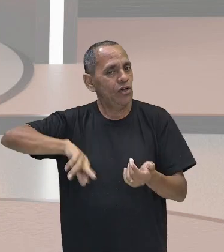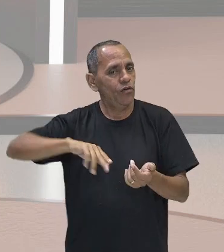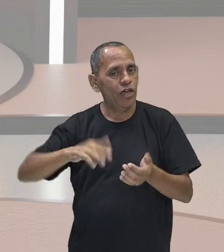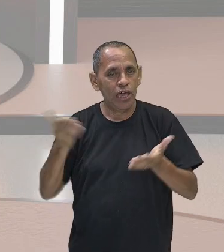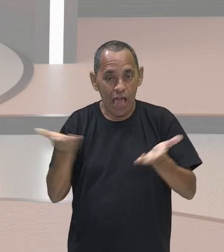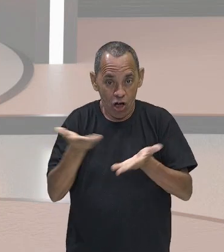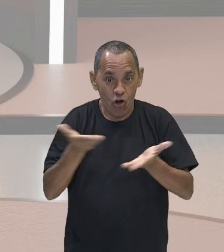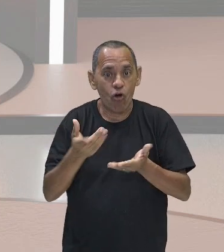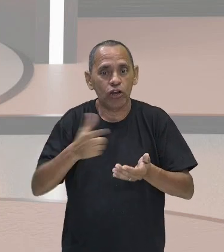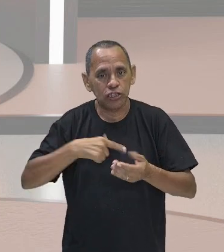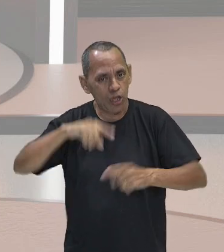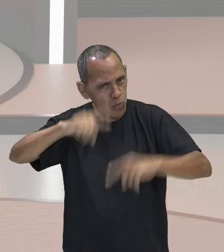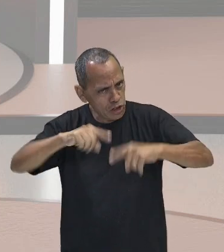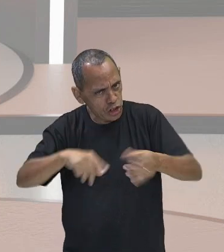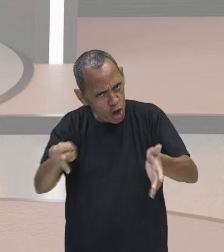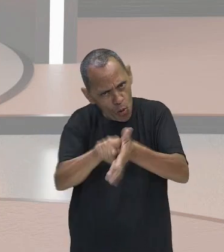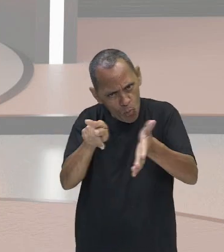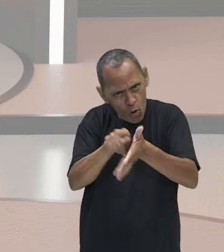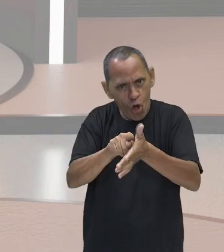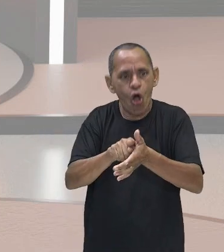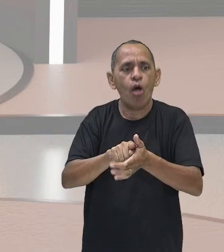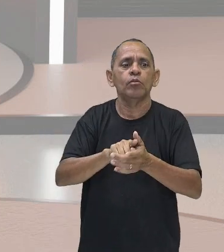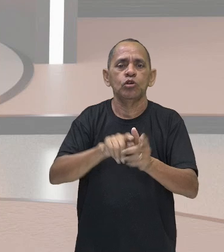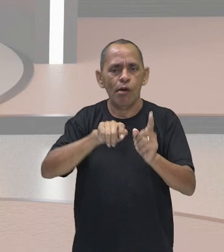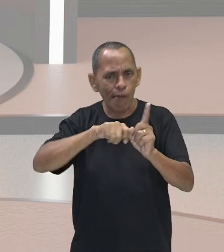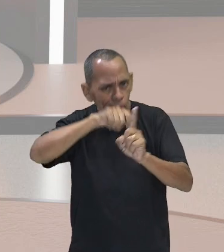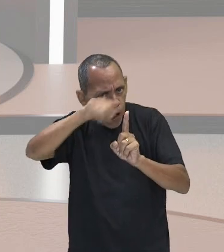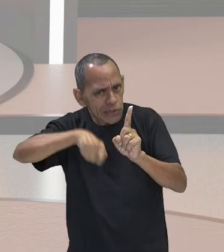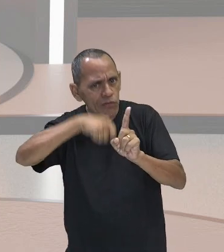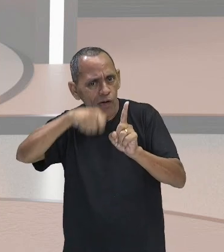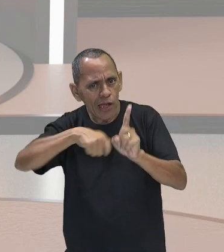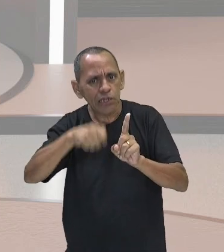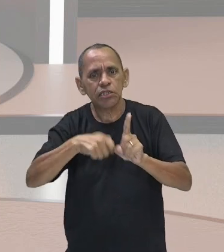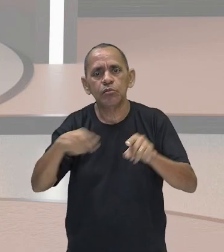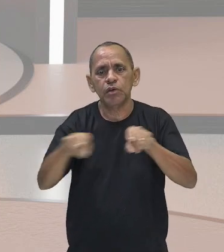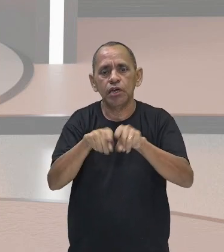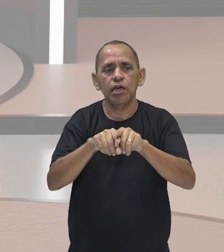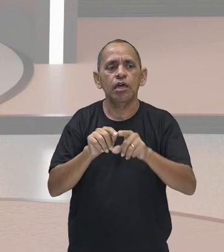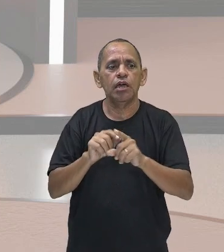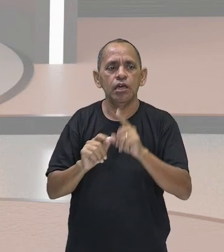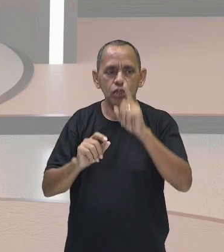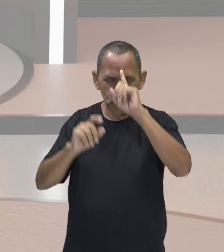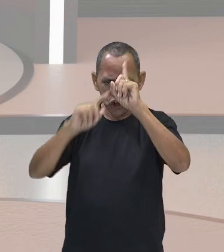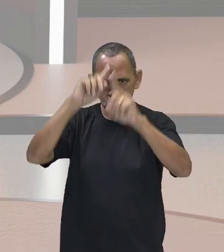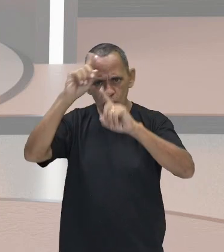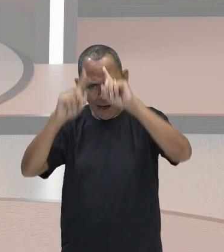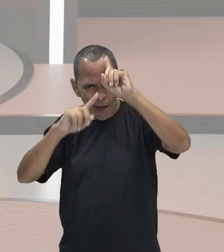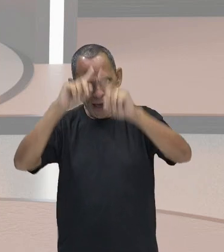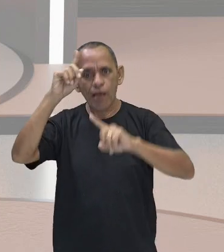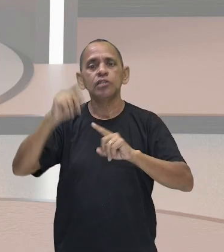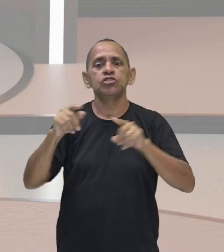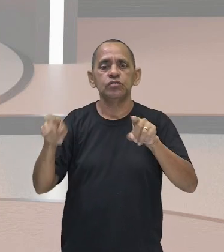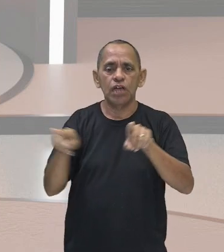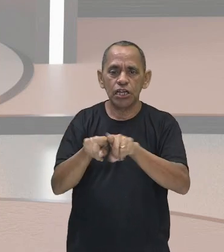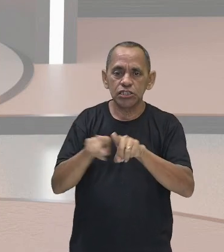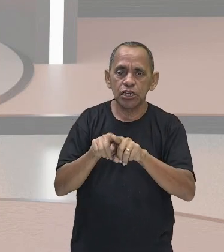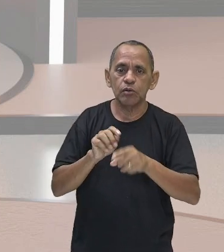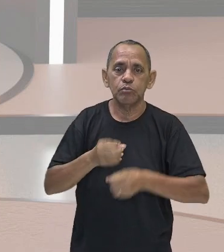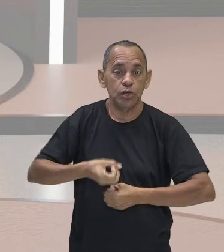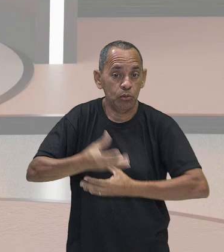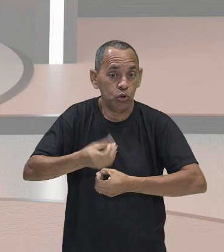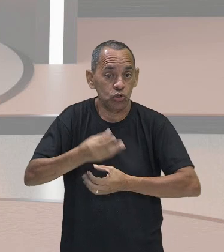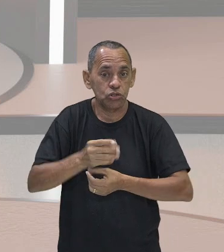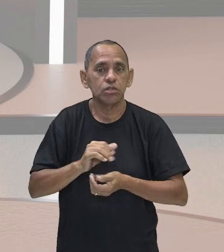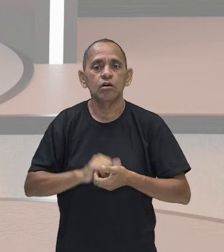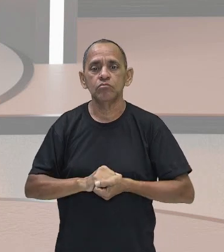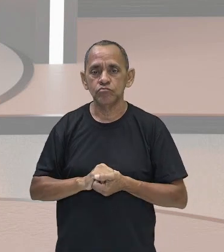invenções que aumentam o ritmo da produção e, consequentemente, também dividem